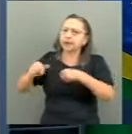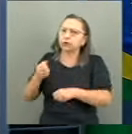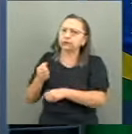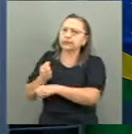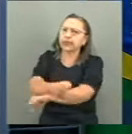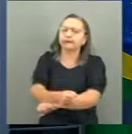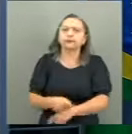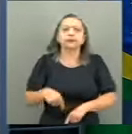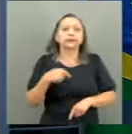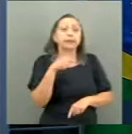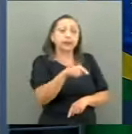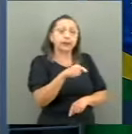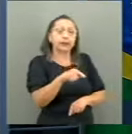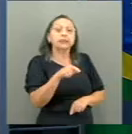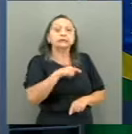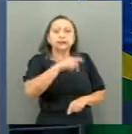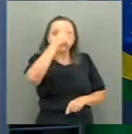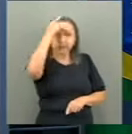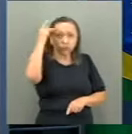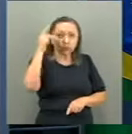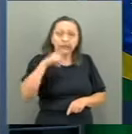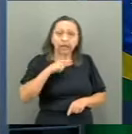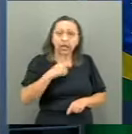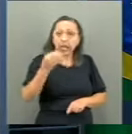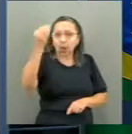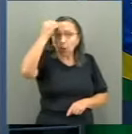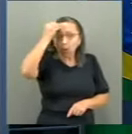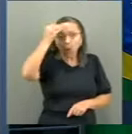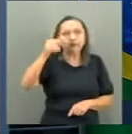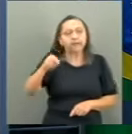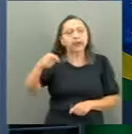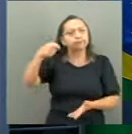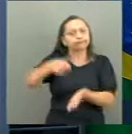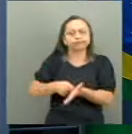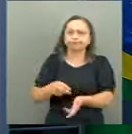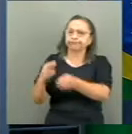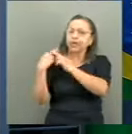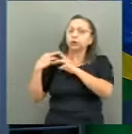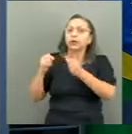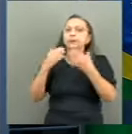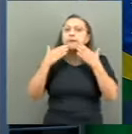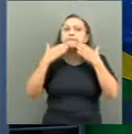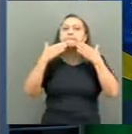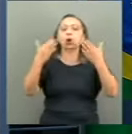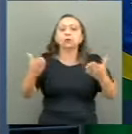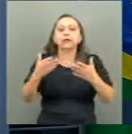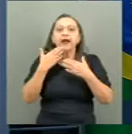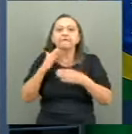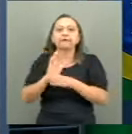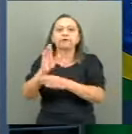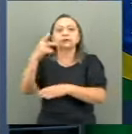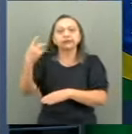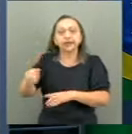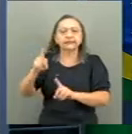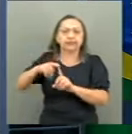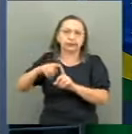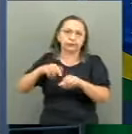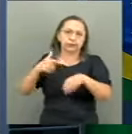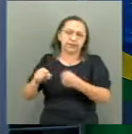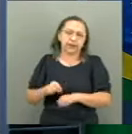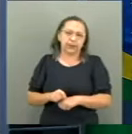Responsabilizar rigorosamente todos aqueles que se manifestam publicamente a favor dessas práticas